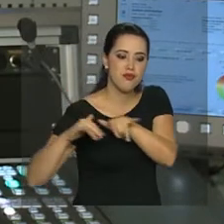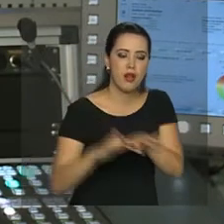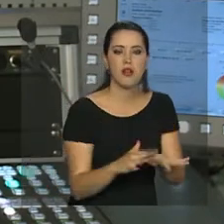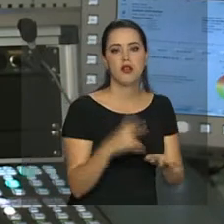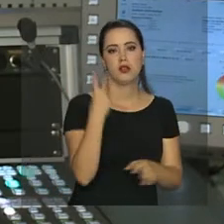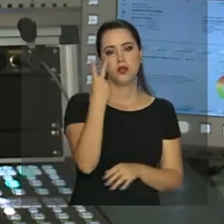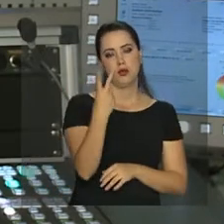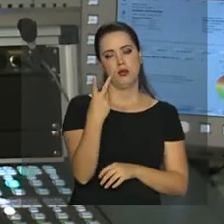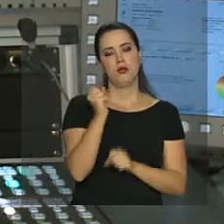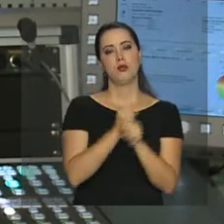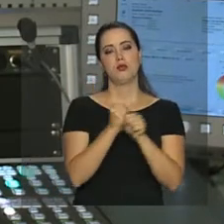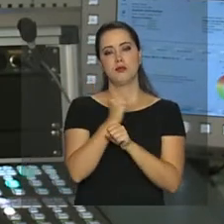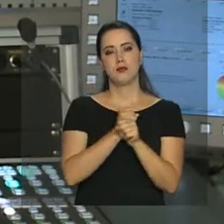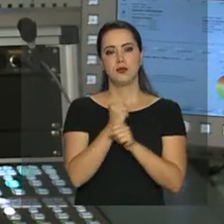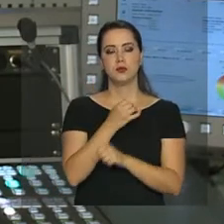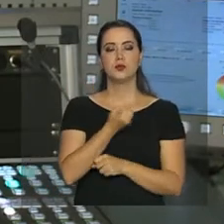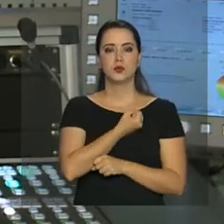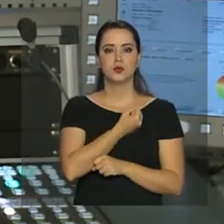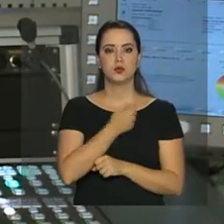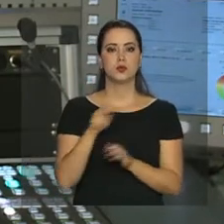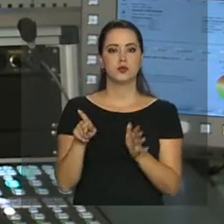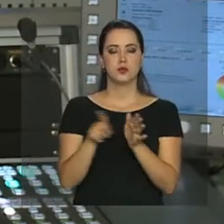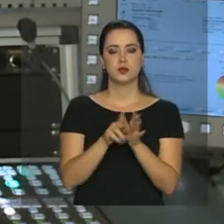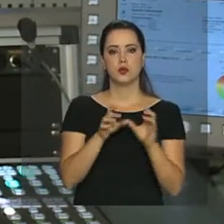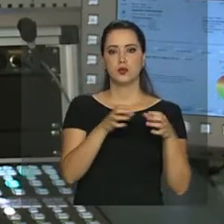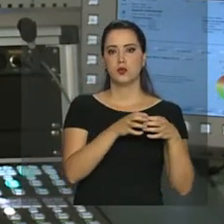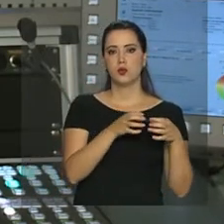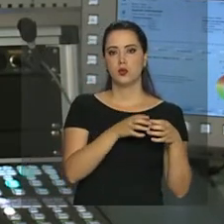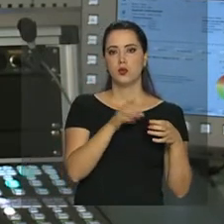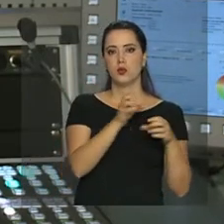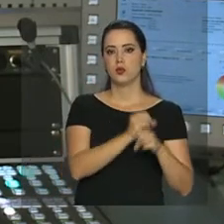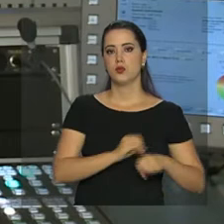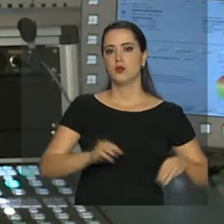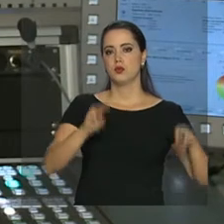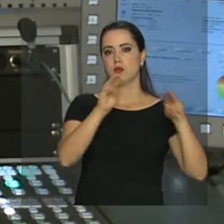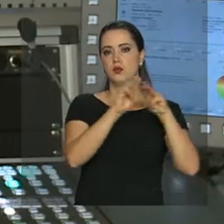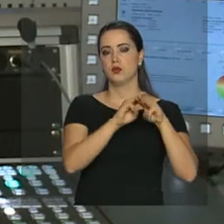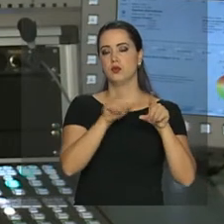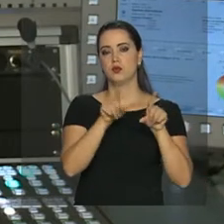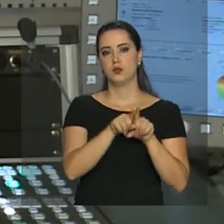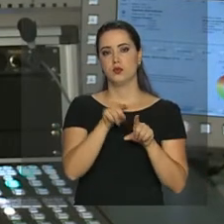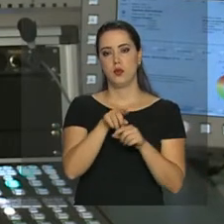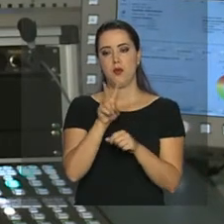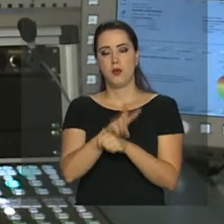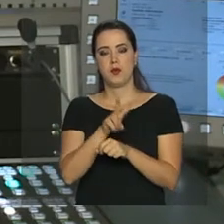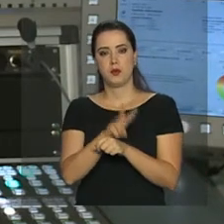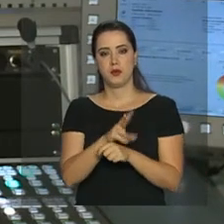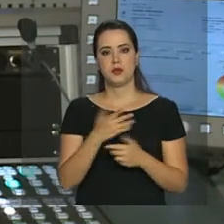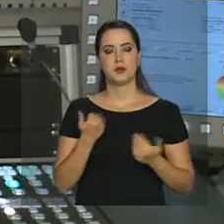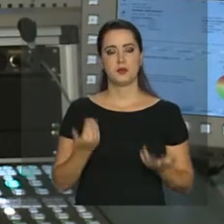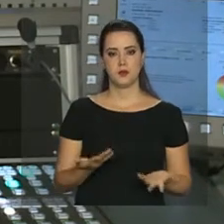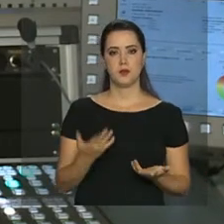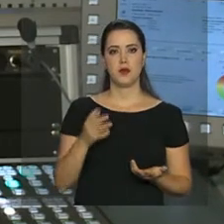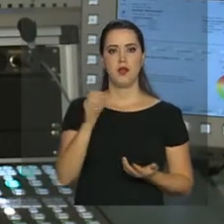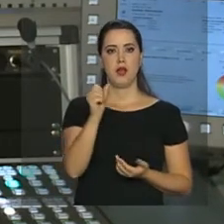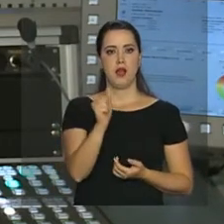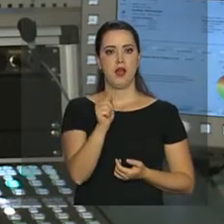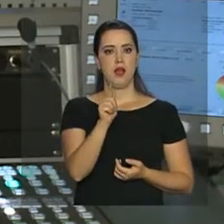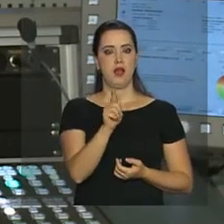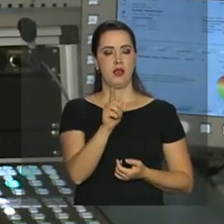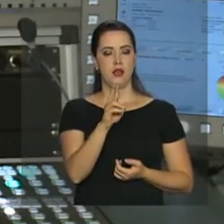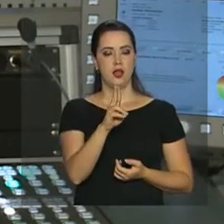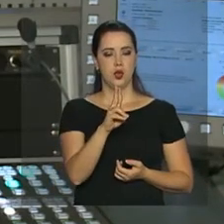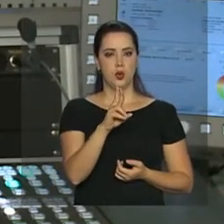últimos dois anos. O dado é do Alto Comissariado das Nações Unidas para Refugiados, o Acnur, e foi